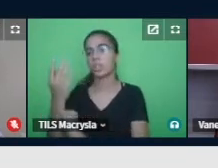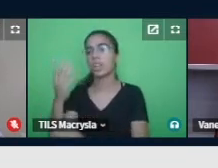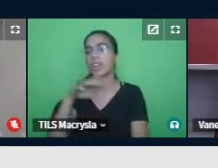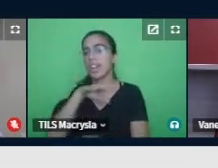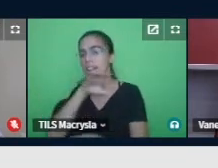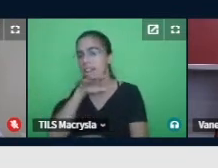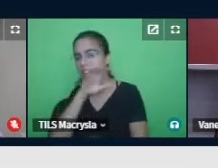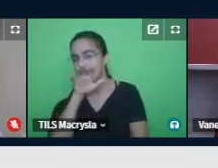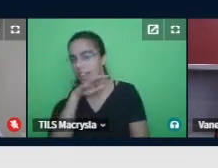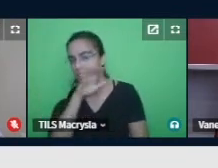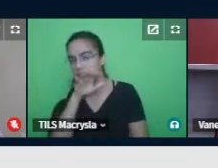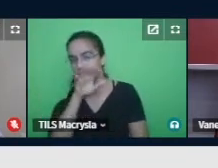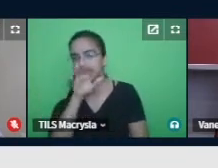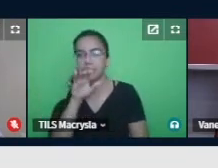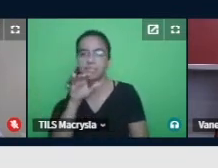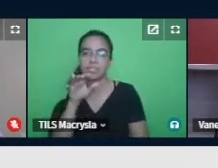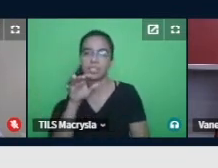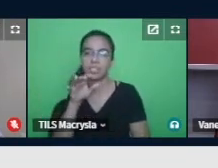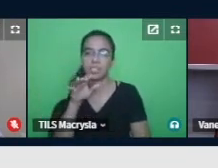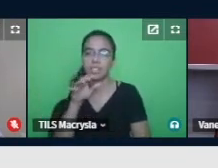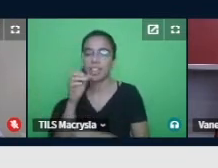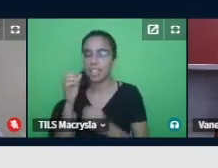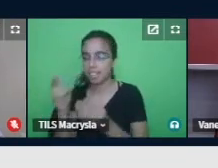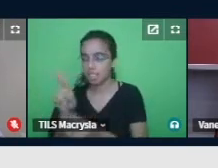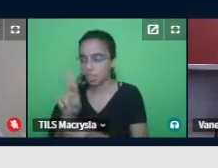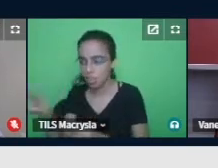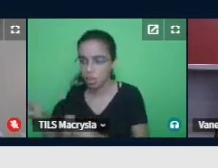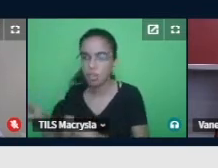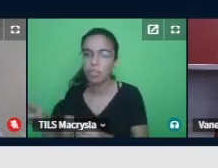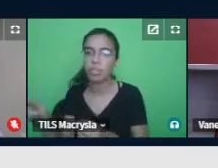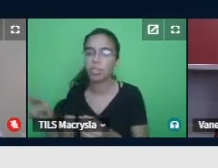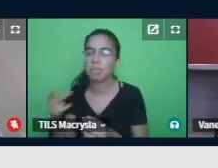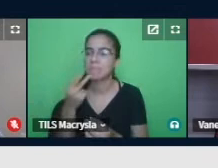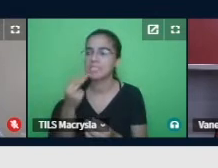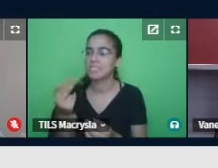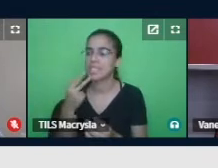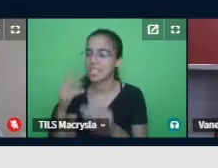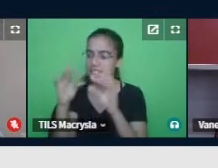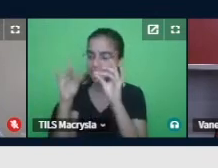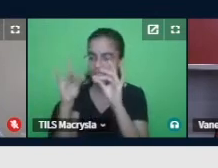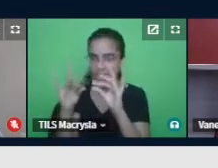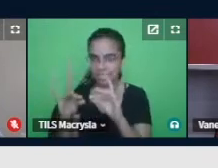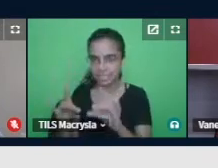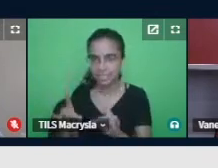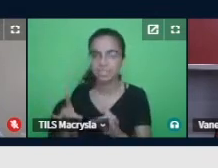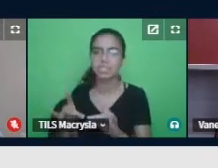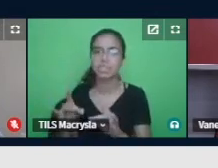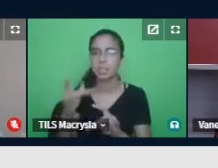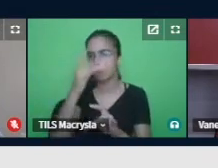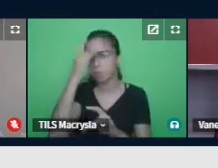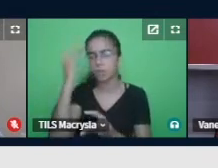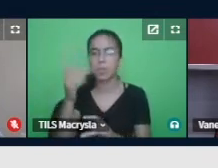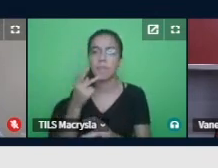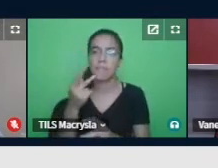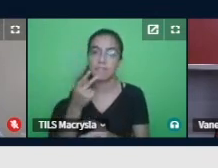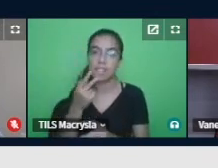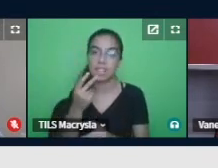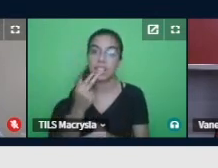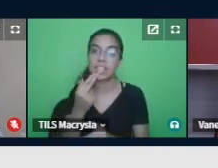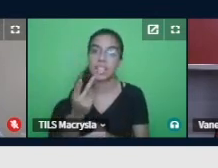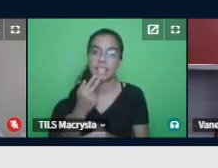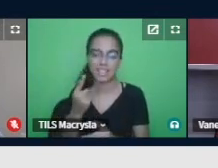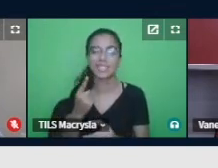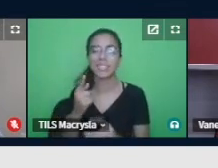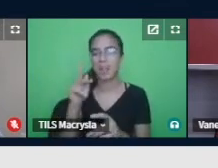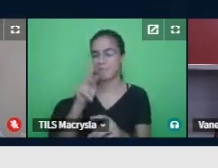personagem, dar nome, descrever o personagem em inglês, eles falaram muito em inglês, inclusive a BIA, a professora até firmou quando ela estava